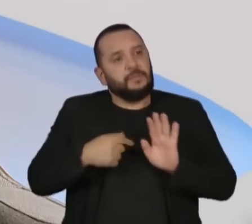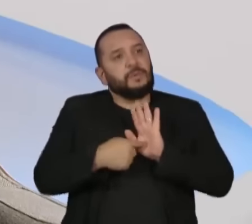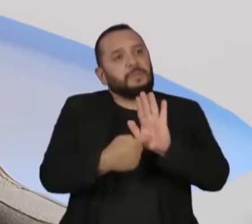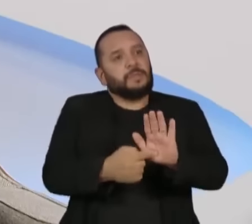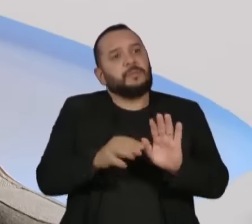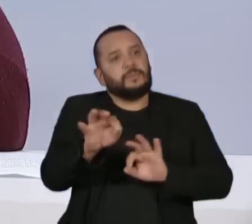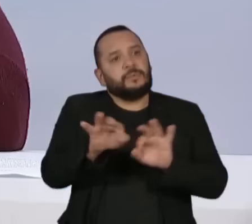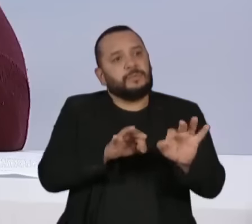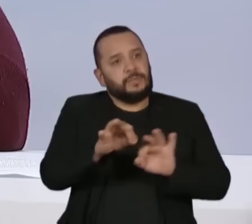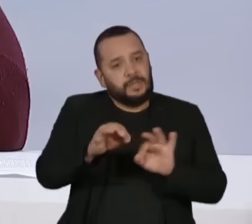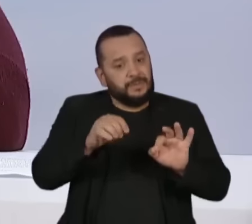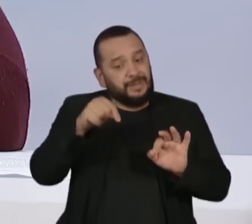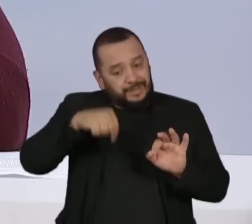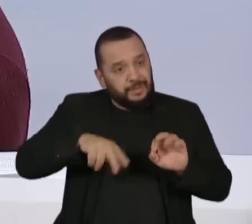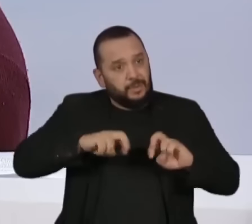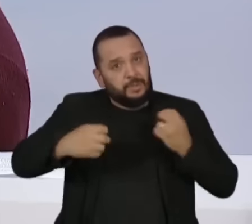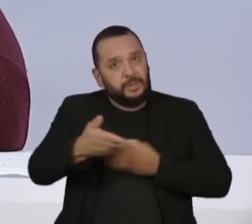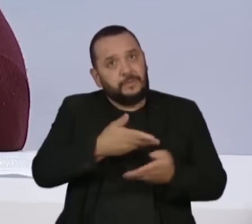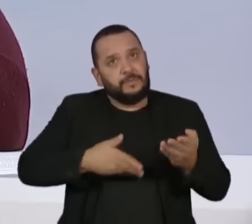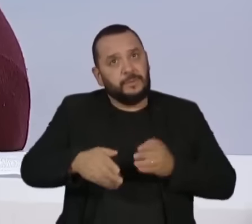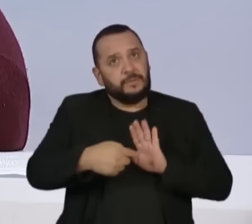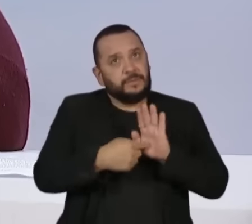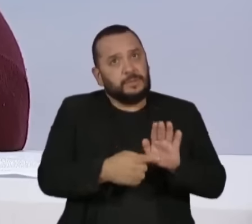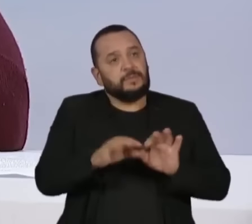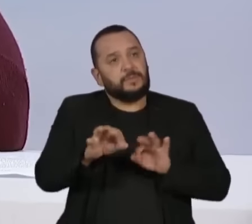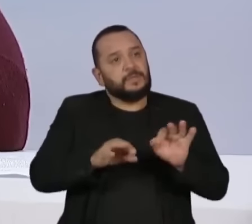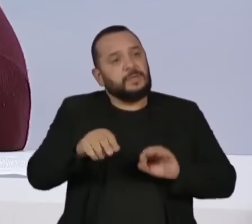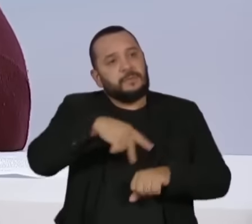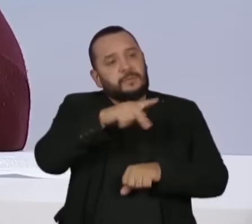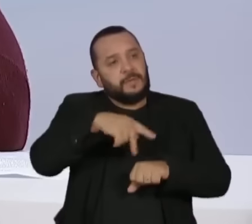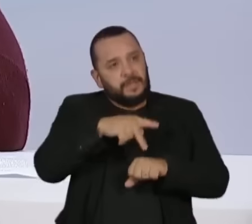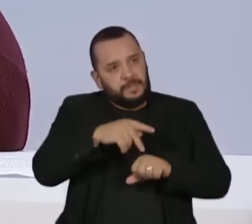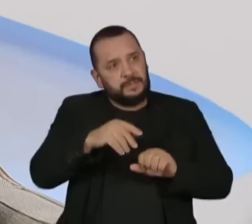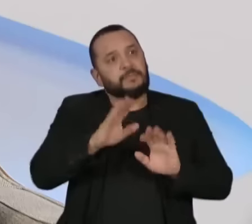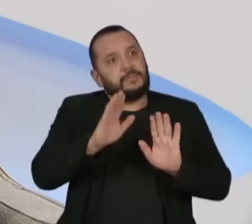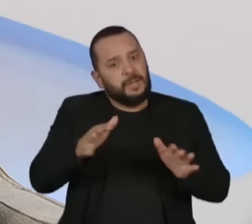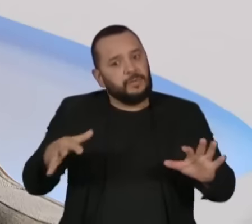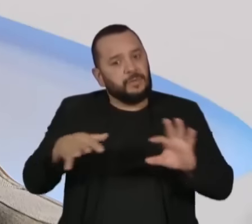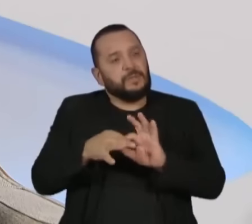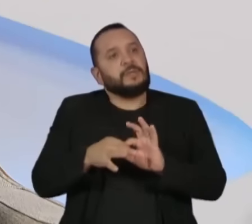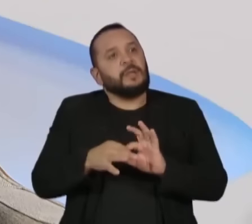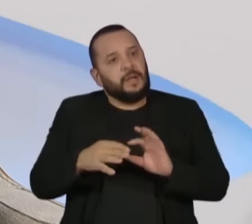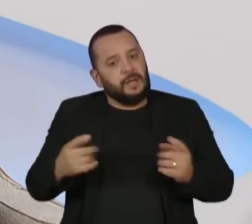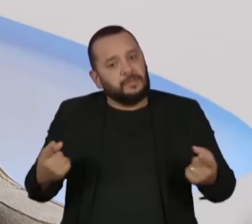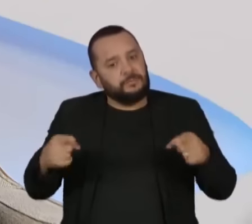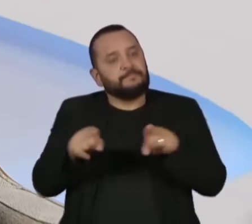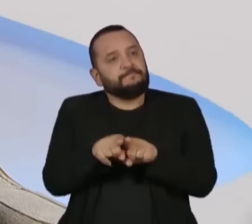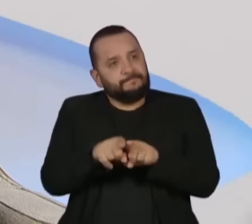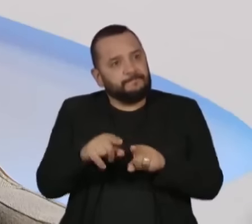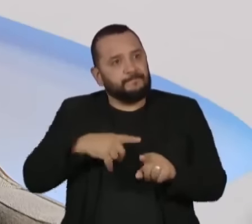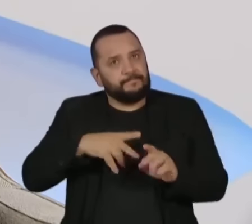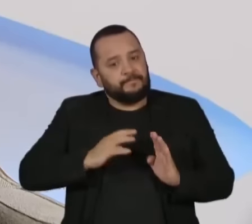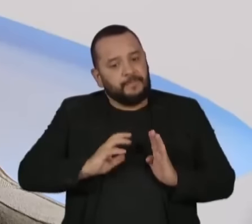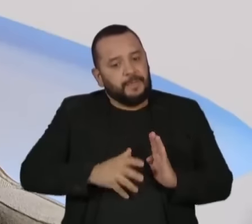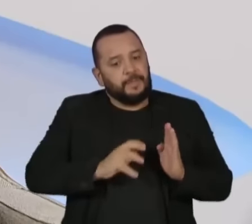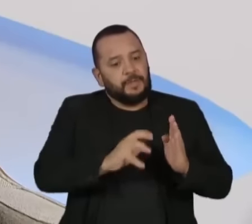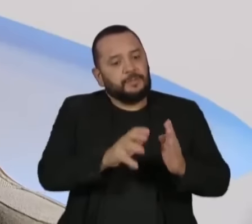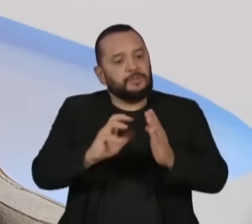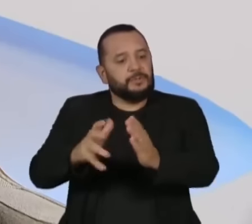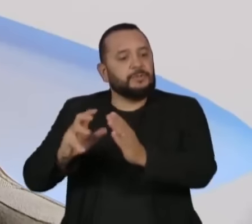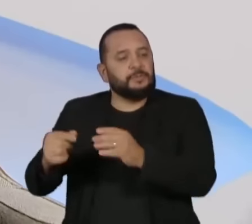conectado, mais próximo, que entendia que as estruturas partidárias precisavam passar por uma